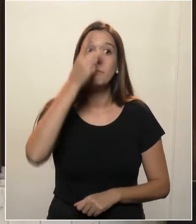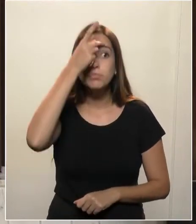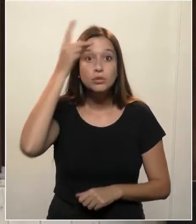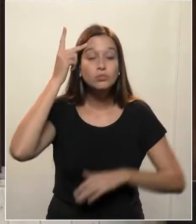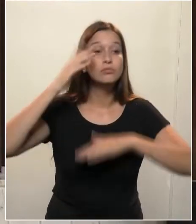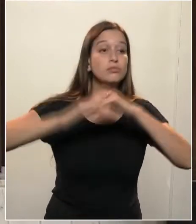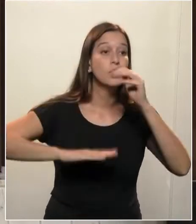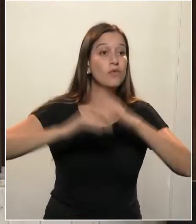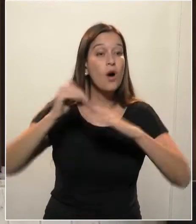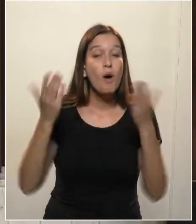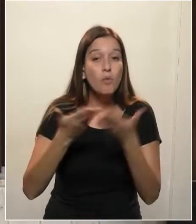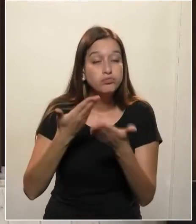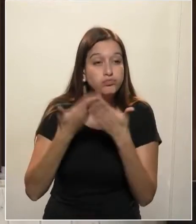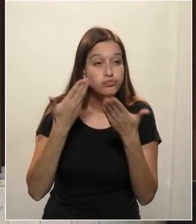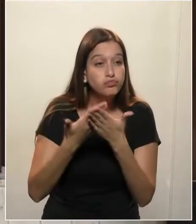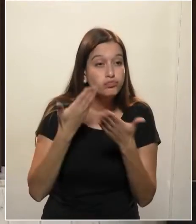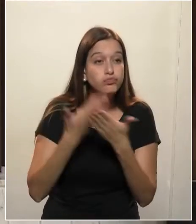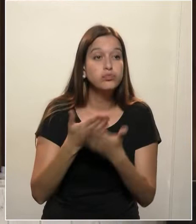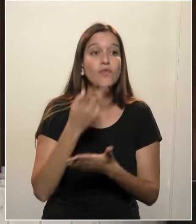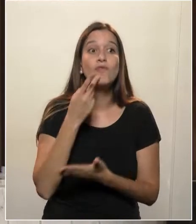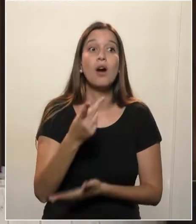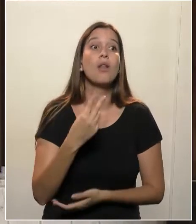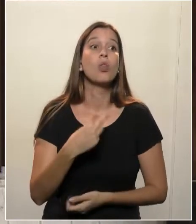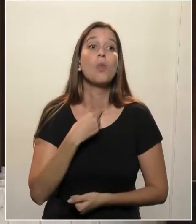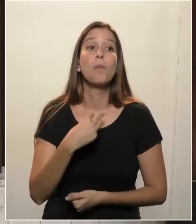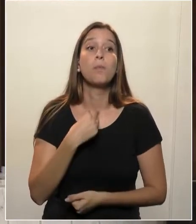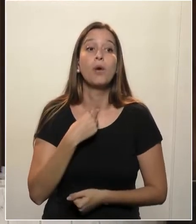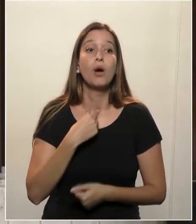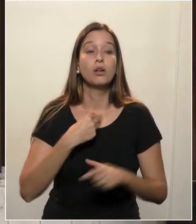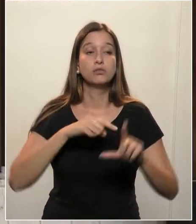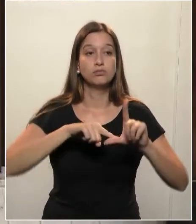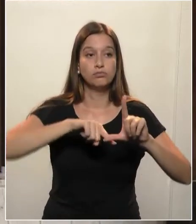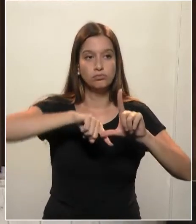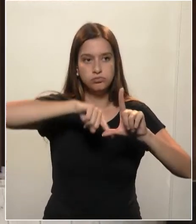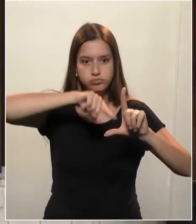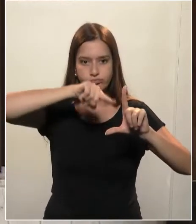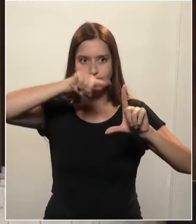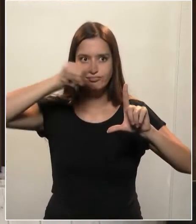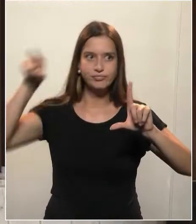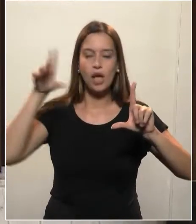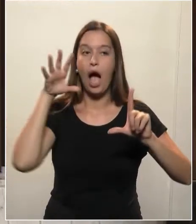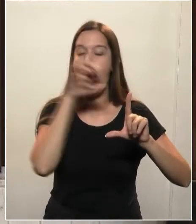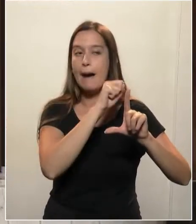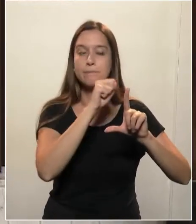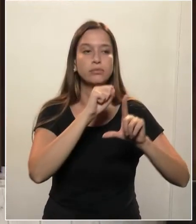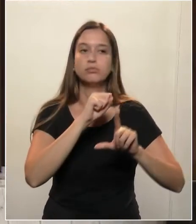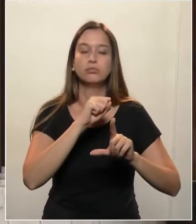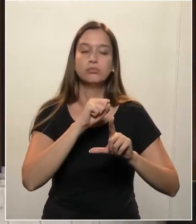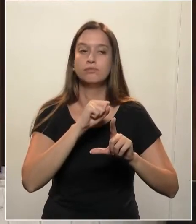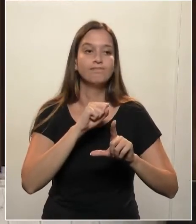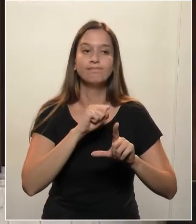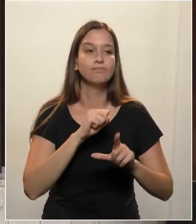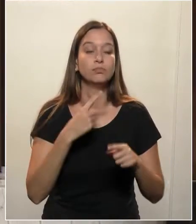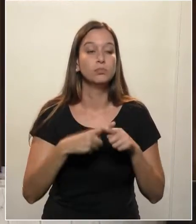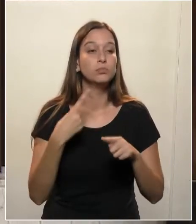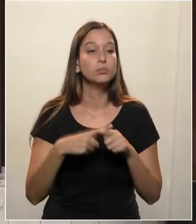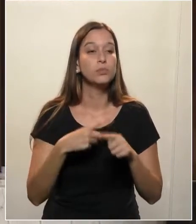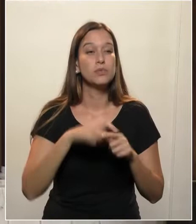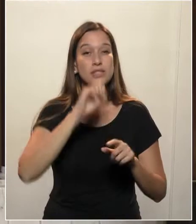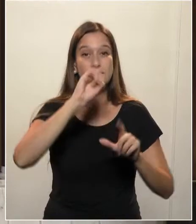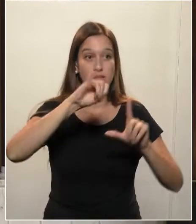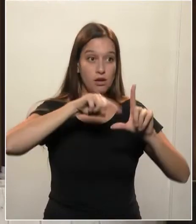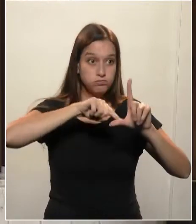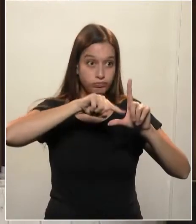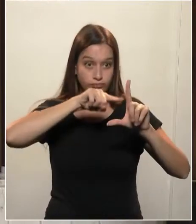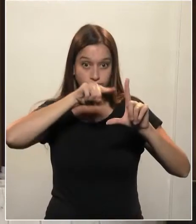Você não pode deixar que a curva suba rapidamente e fique lá em cima e demora para cair. Você